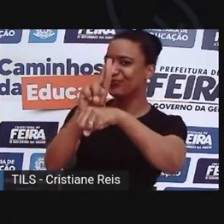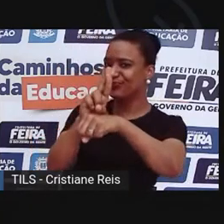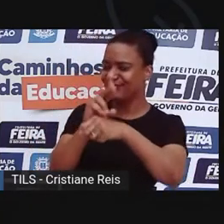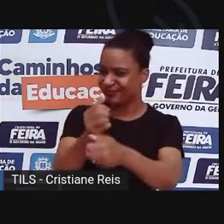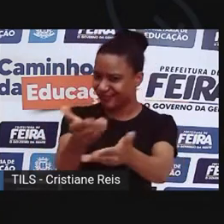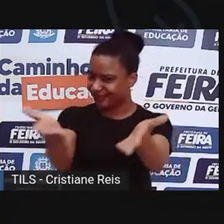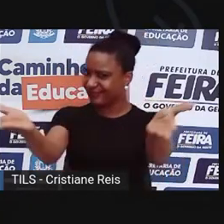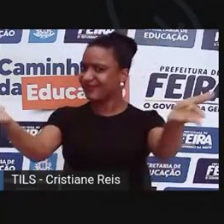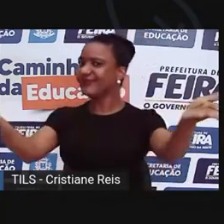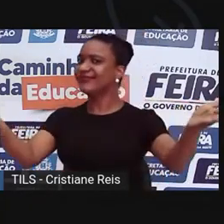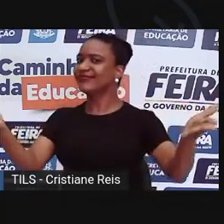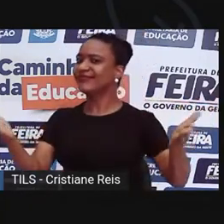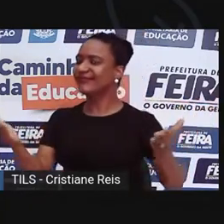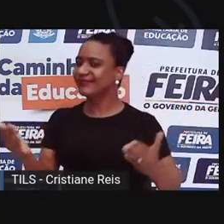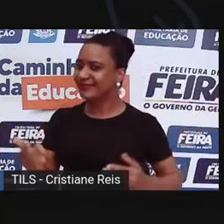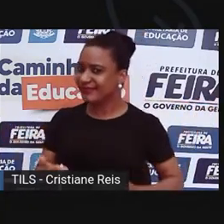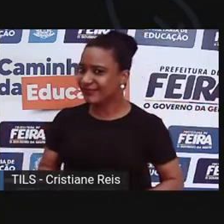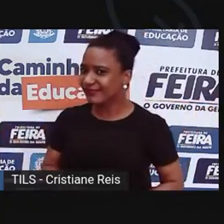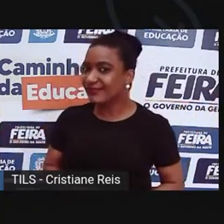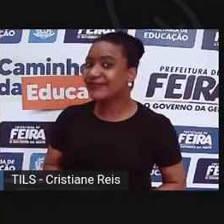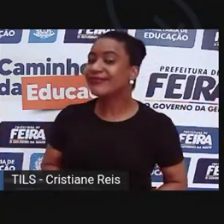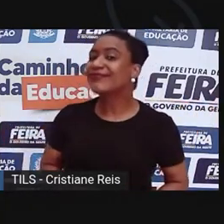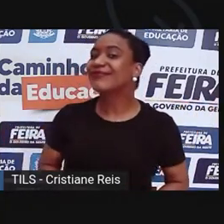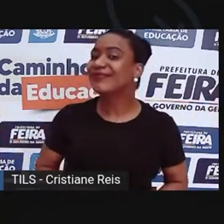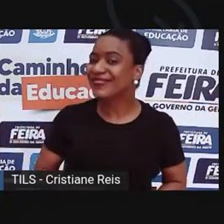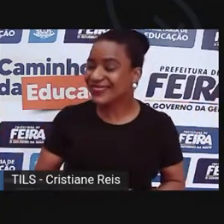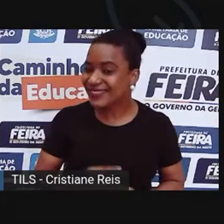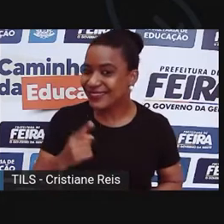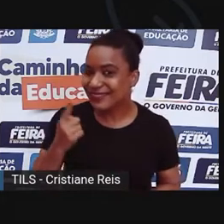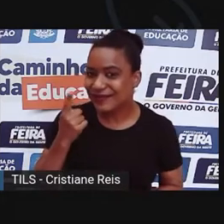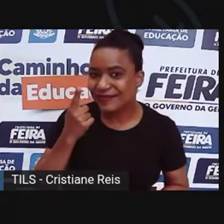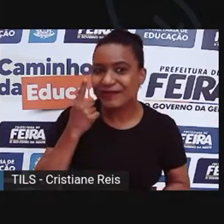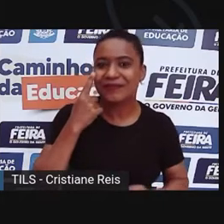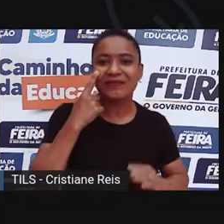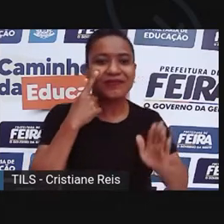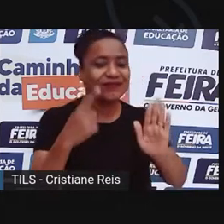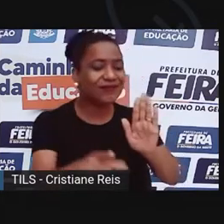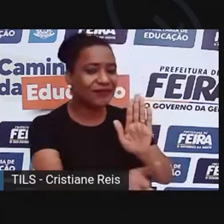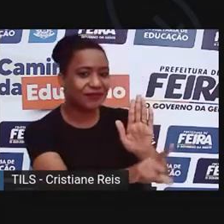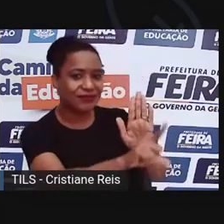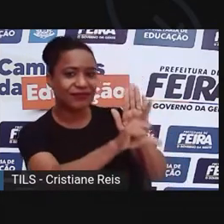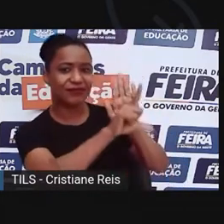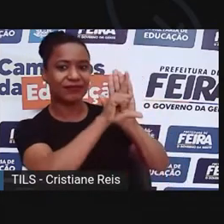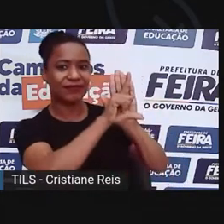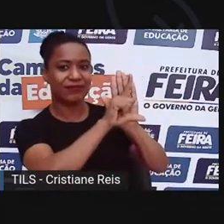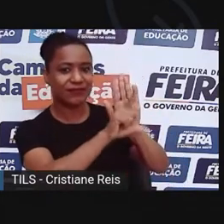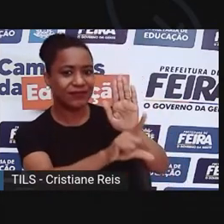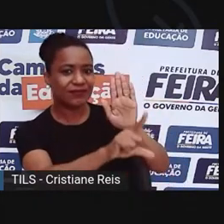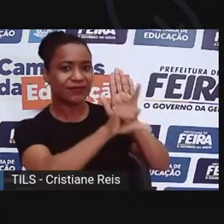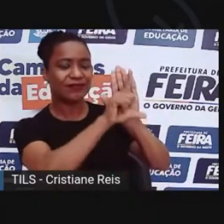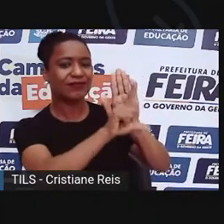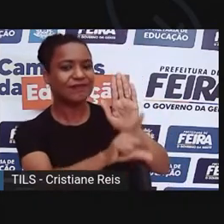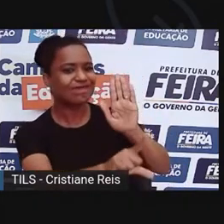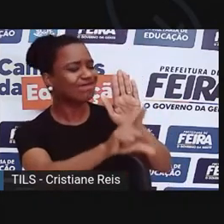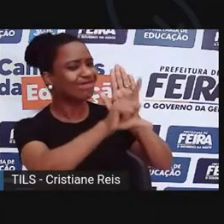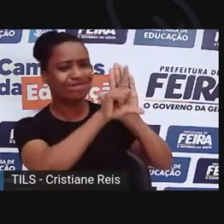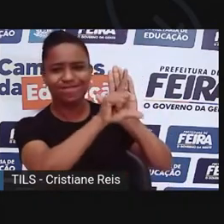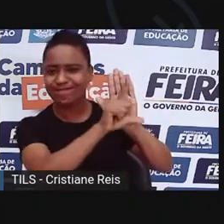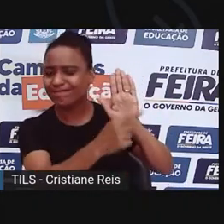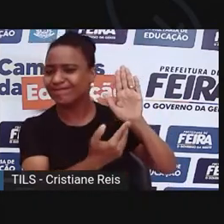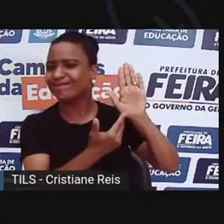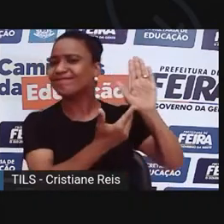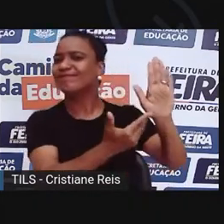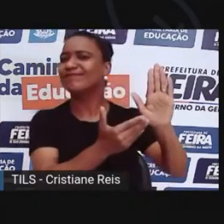Mas quem fez essa lei Mas quem fez essa lei